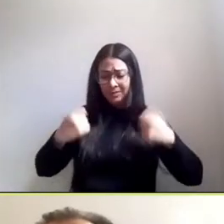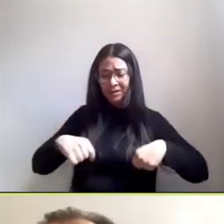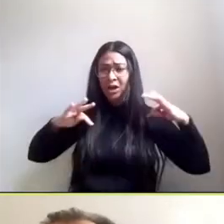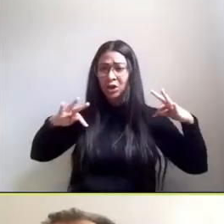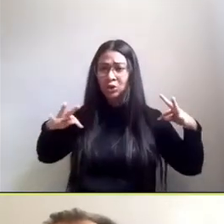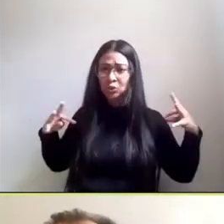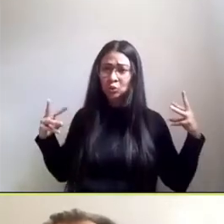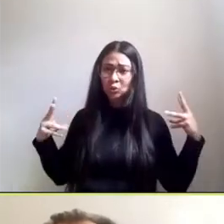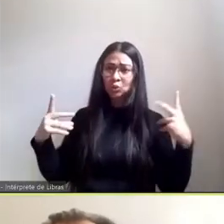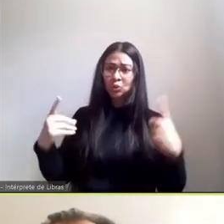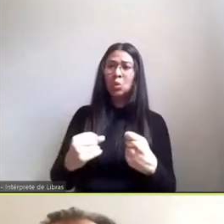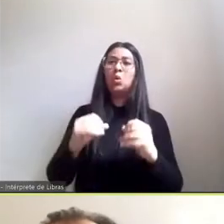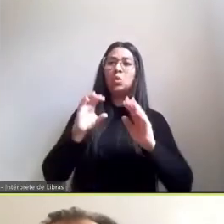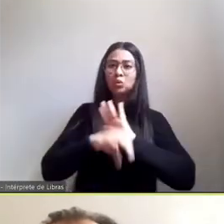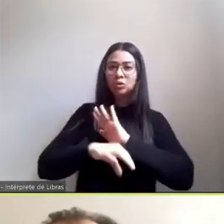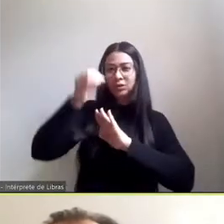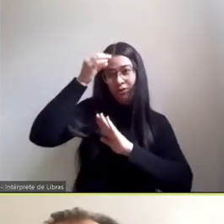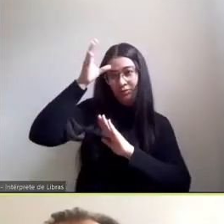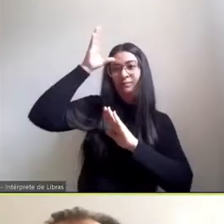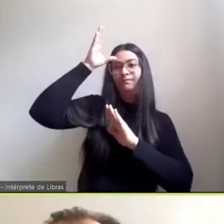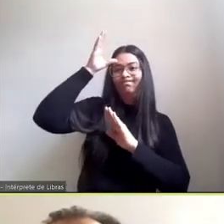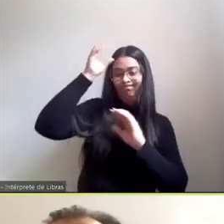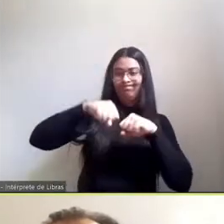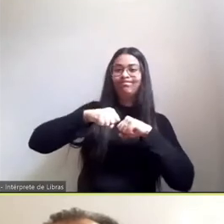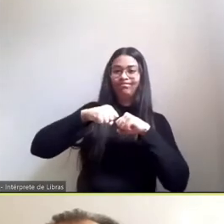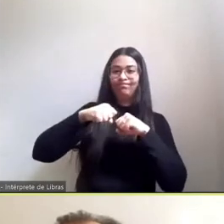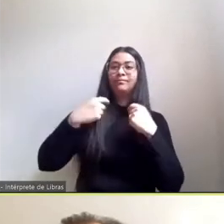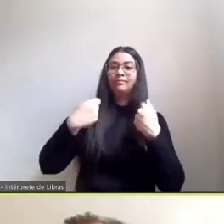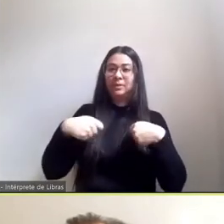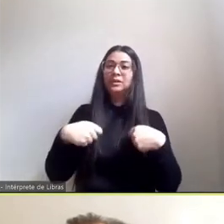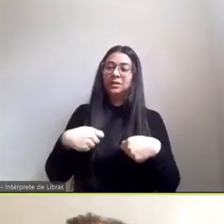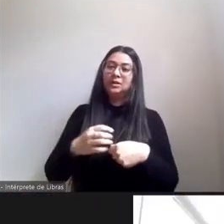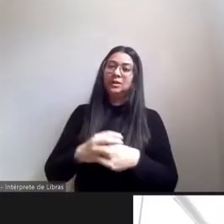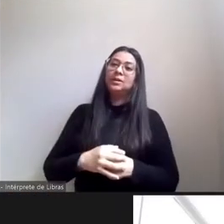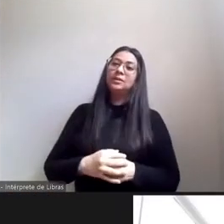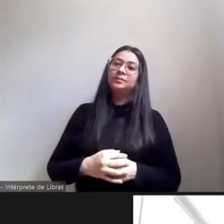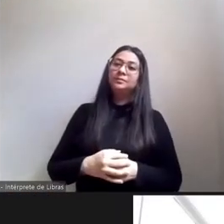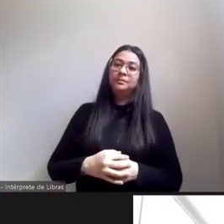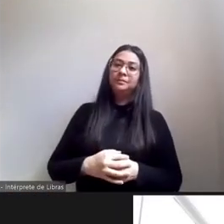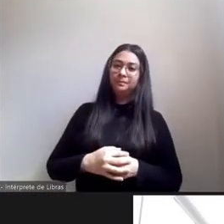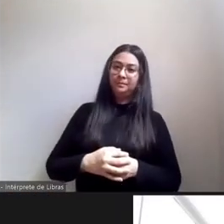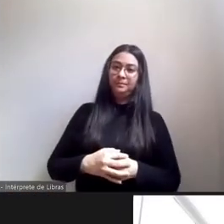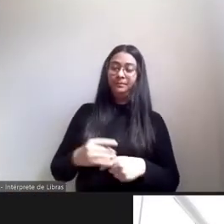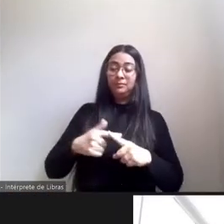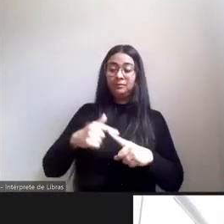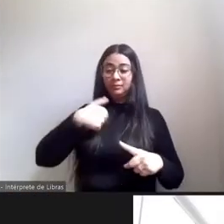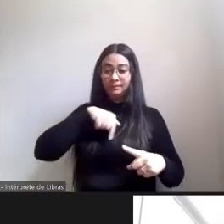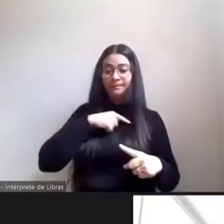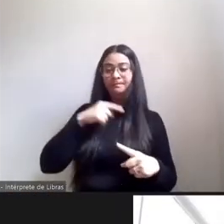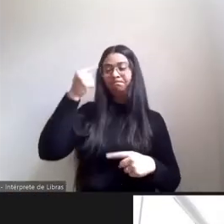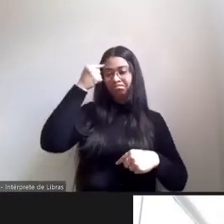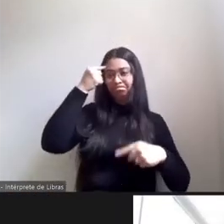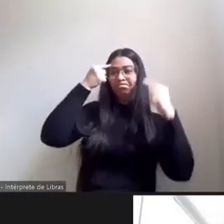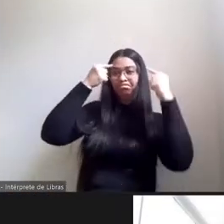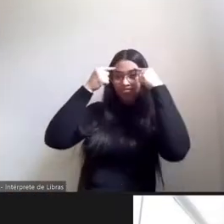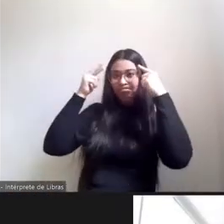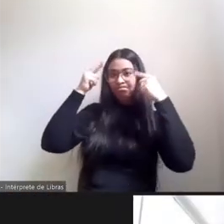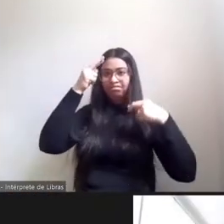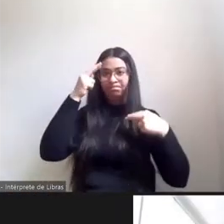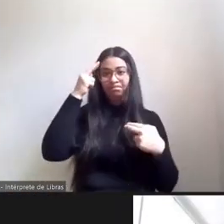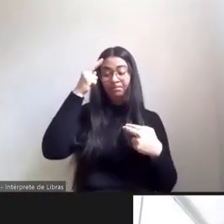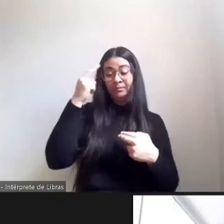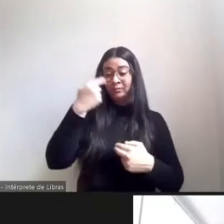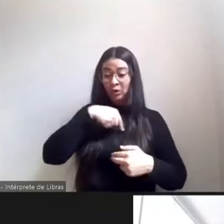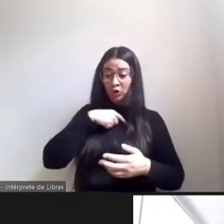fica nós somos uma disciplina de pensamento e é nossa obrigação nos pensarmos né